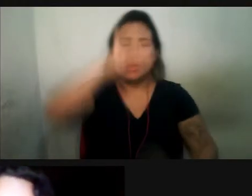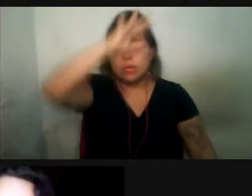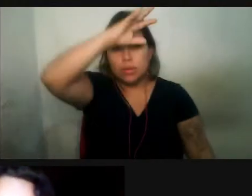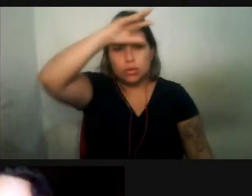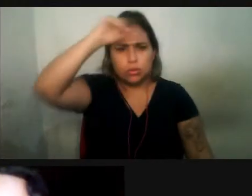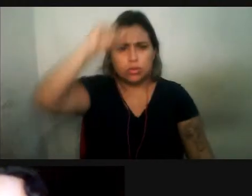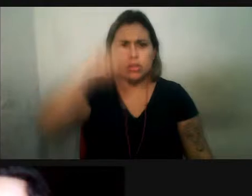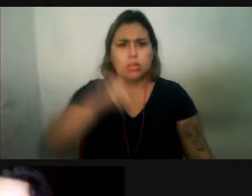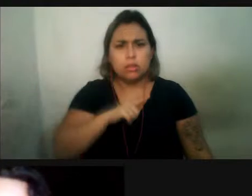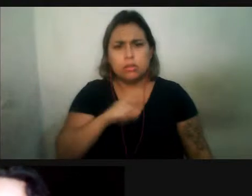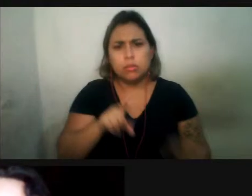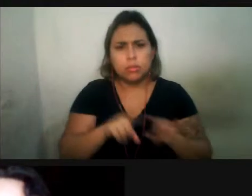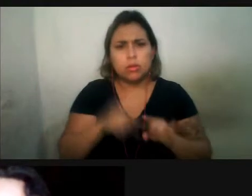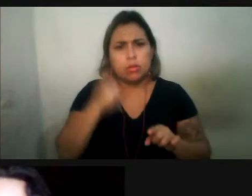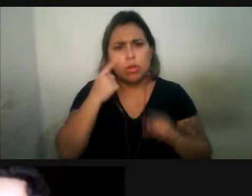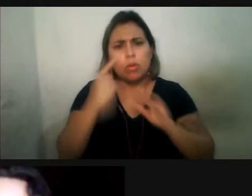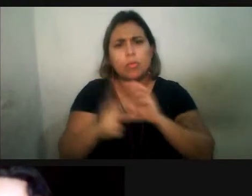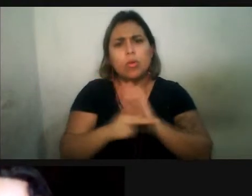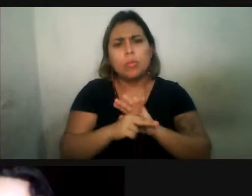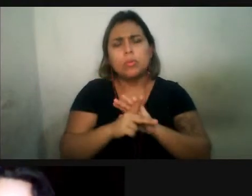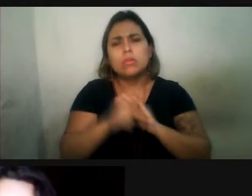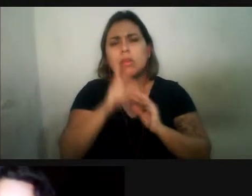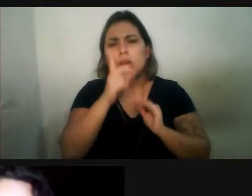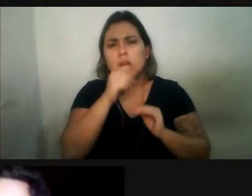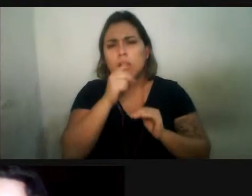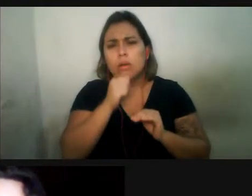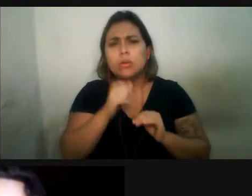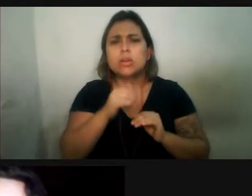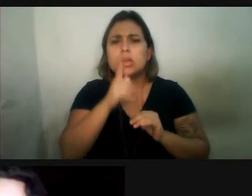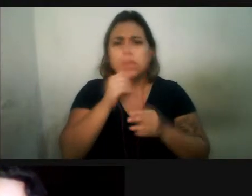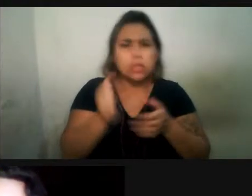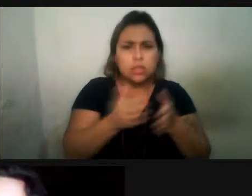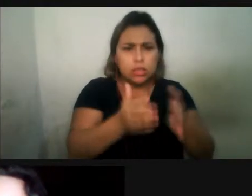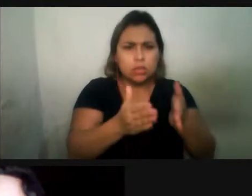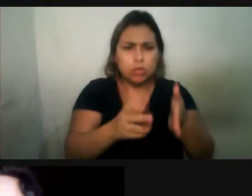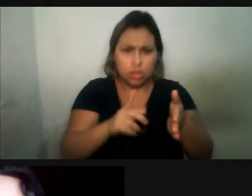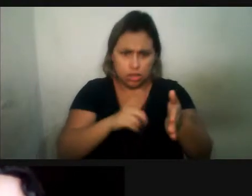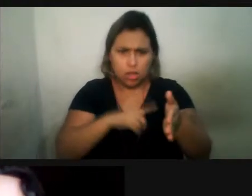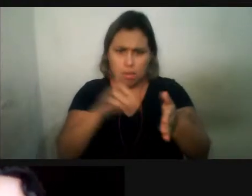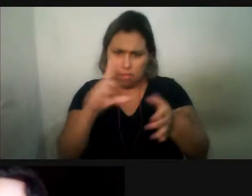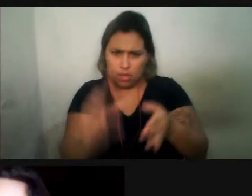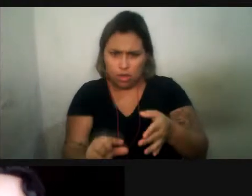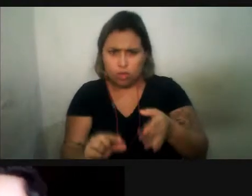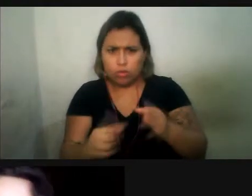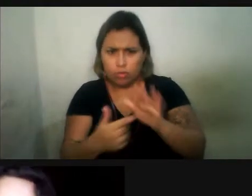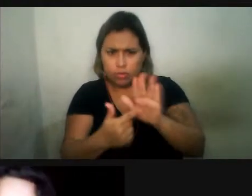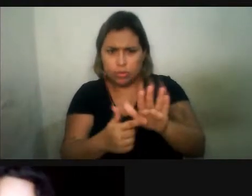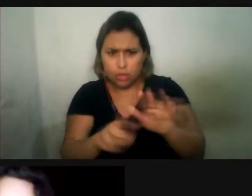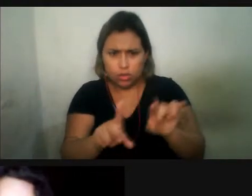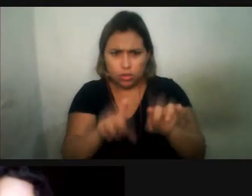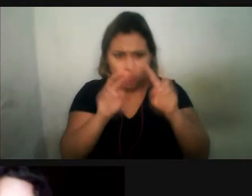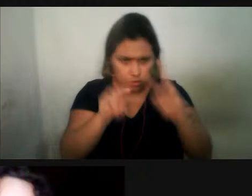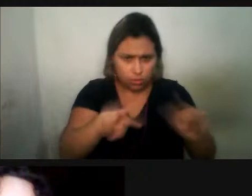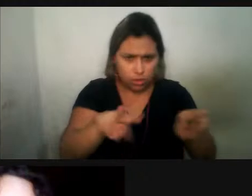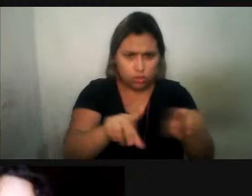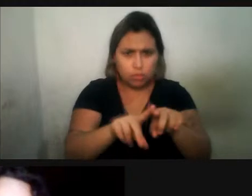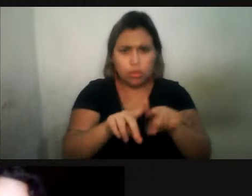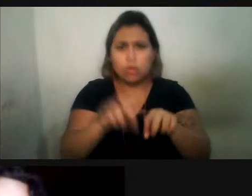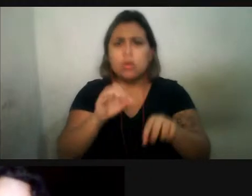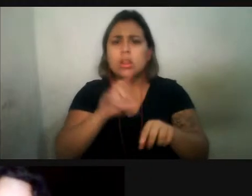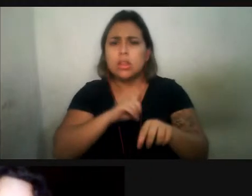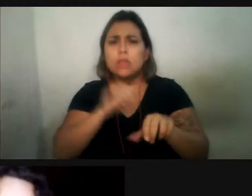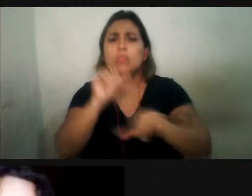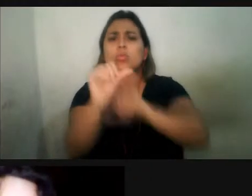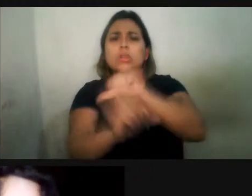turbidez da água? Rios com mais sedimentos têm menos visibilidade? Há algum indício de mudança na frequência ou